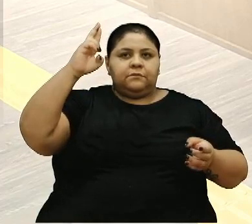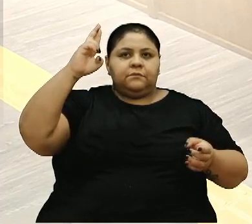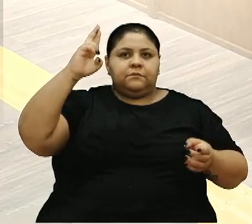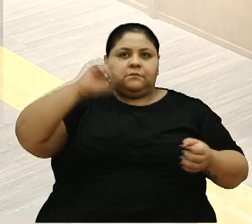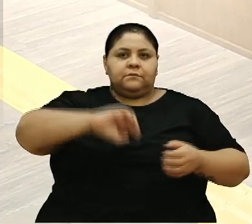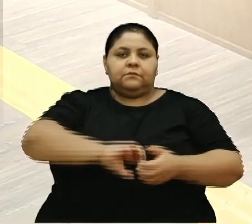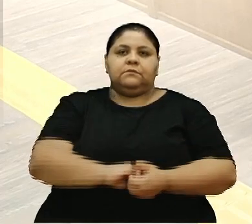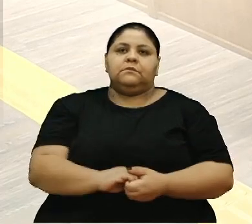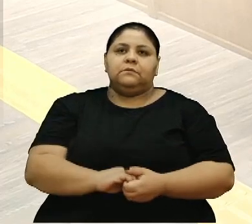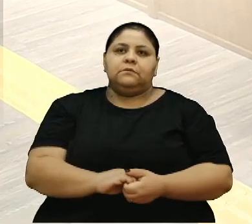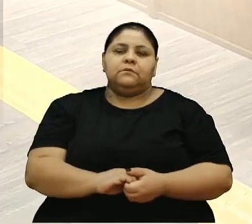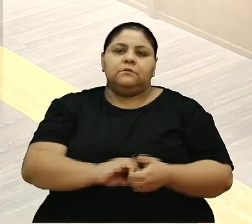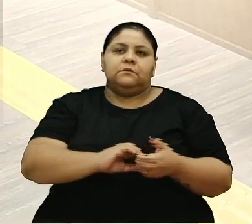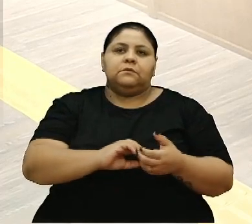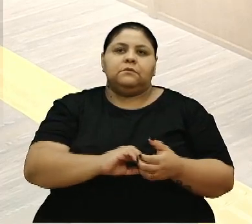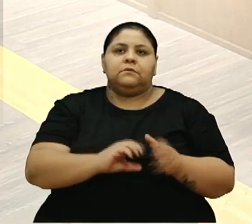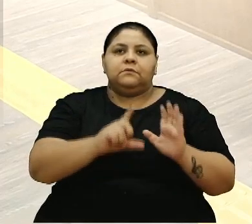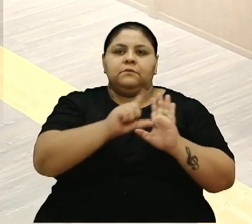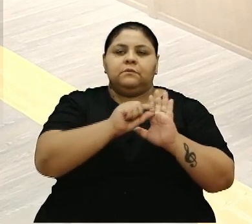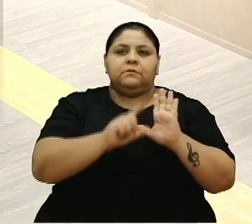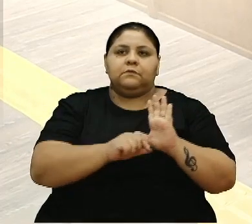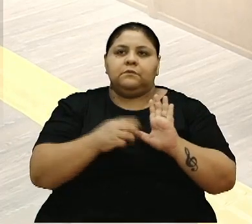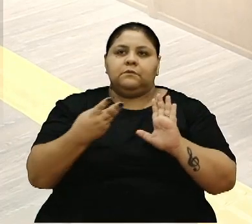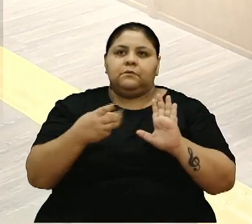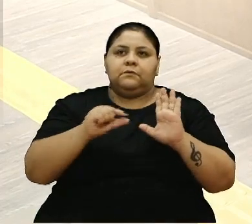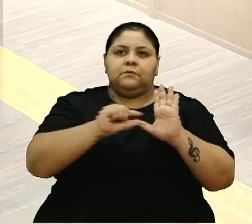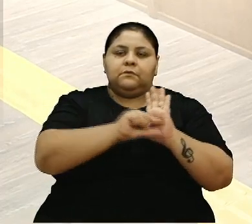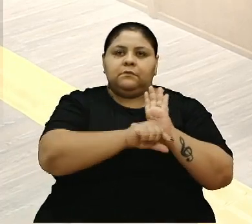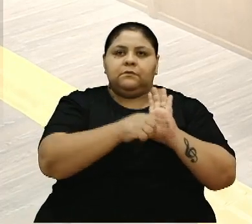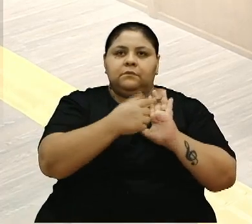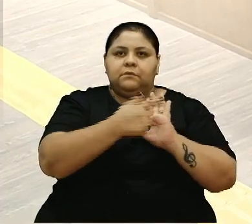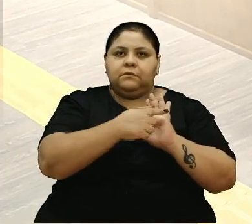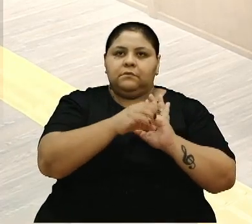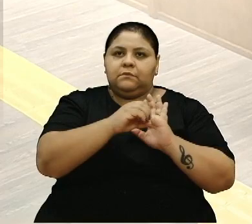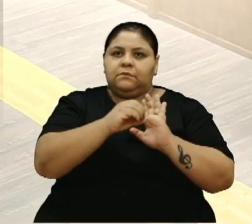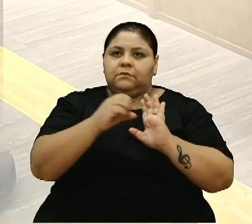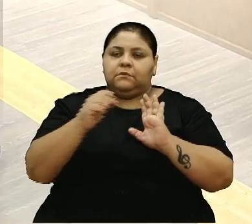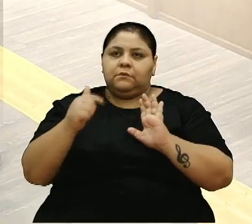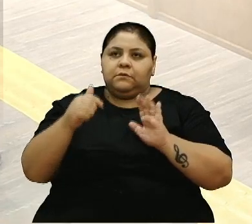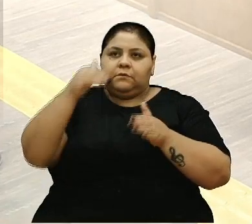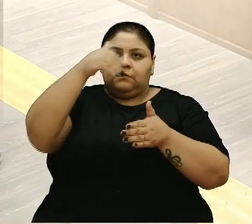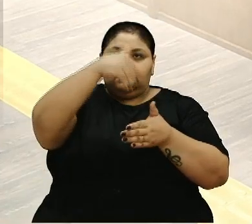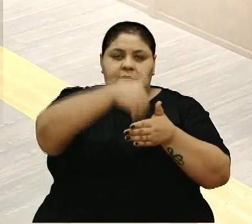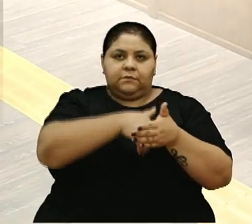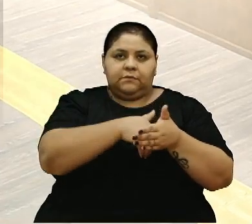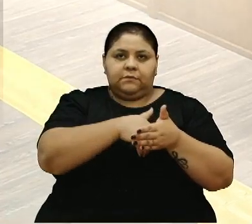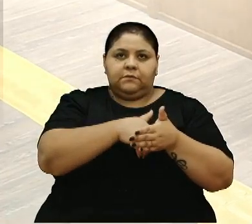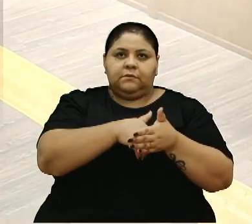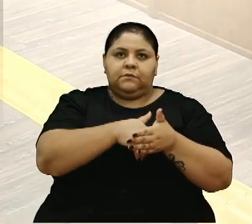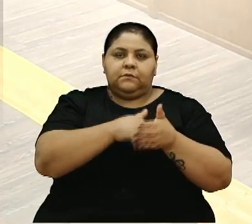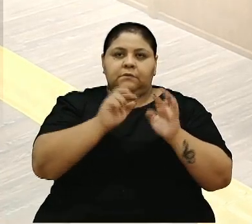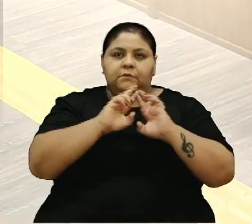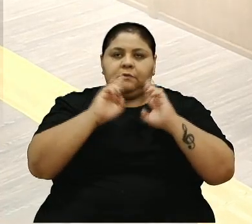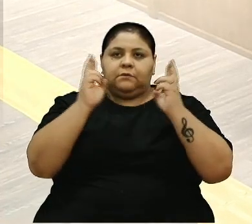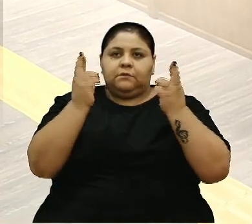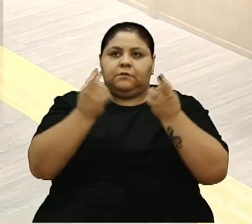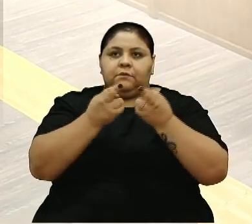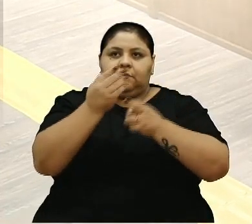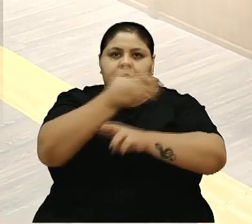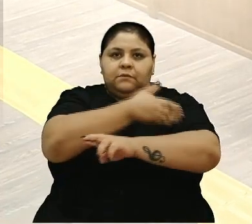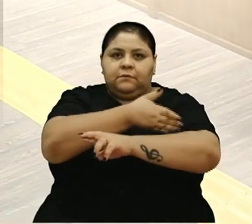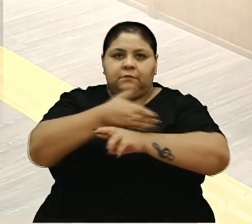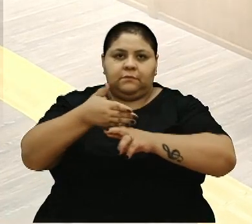nos termos do inciso 3 do artigo 107 do regimento interno, esta sessão ordinária